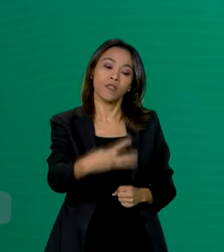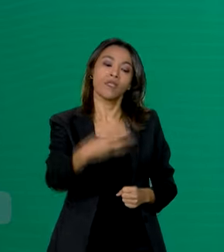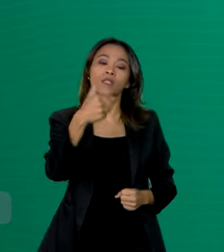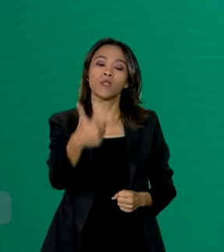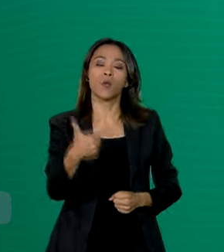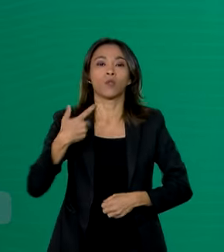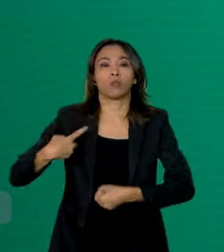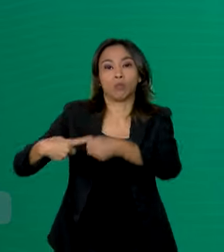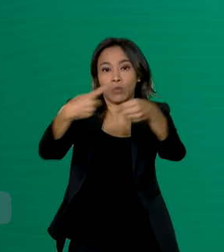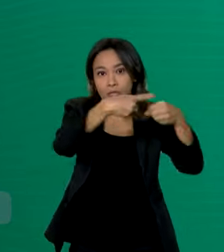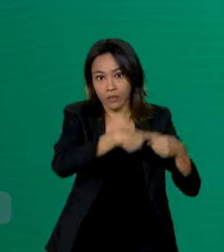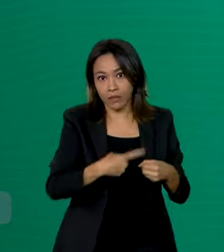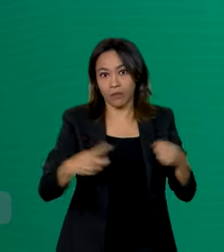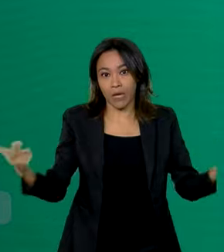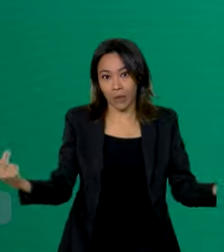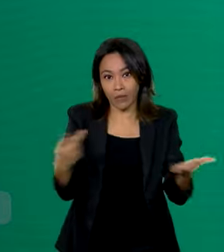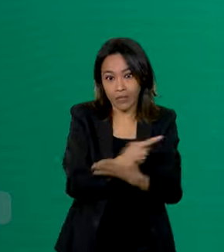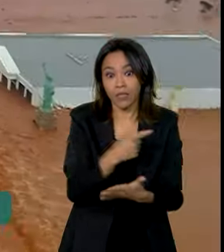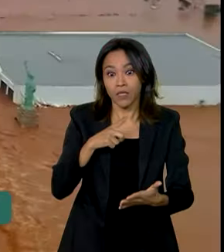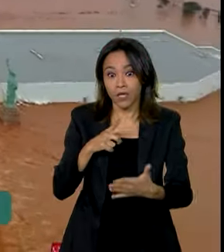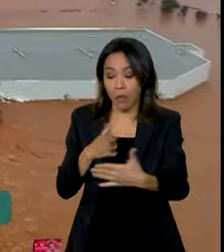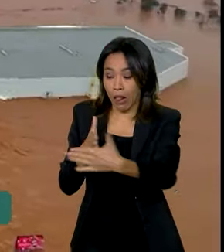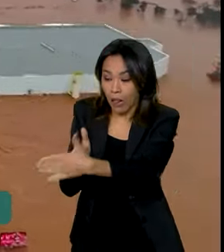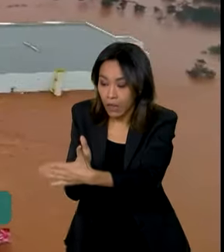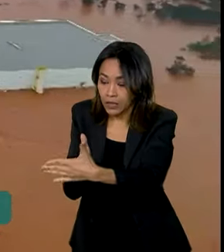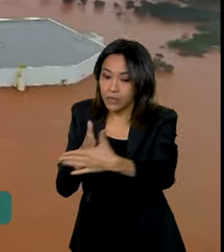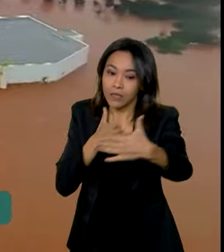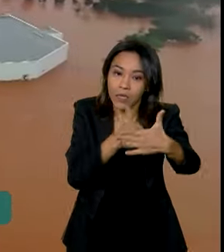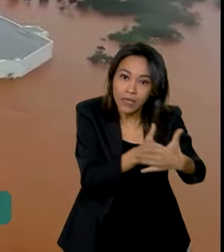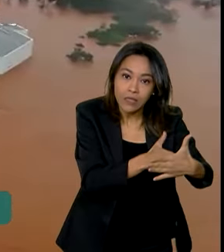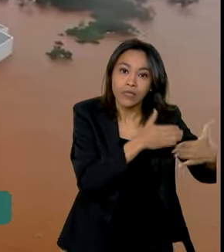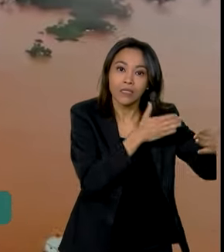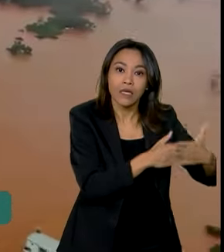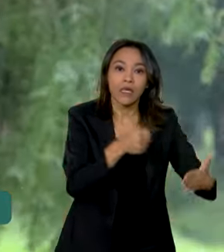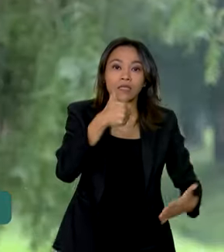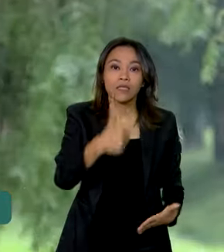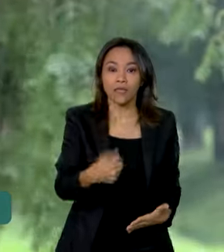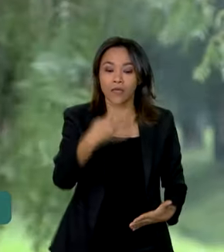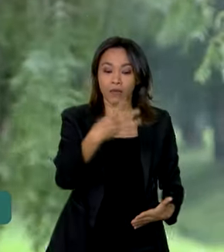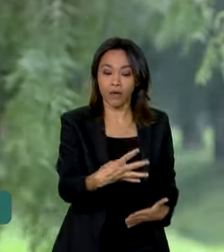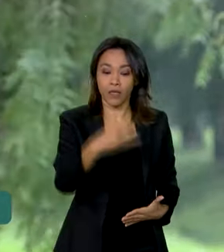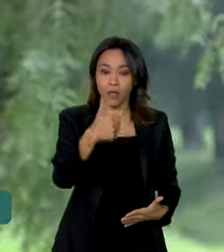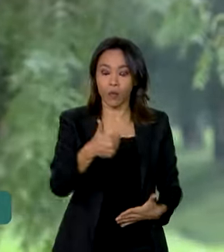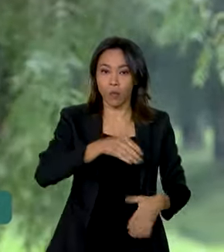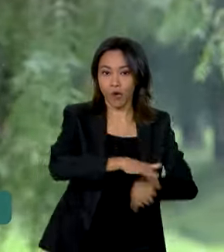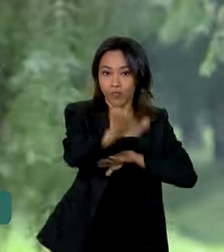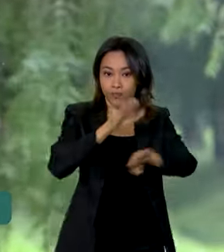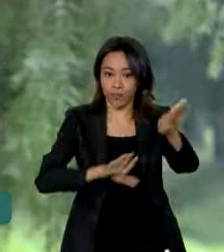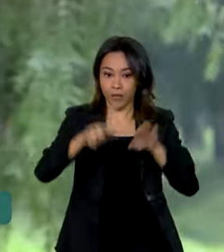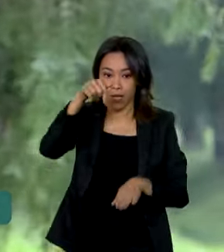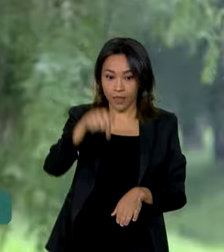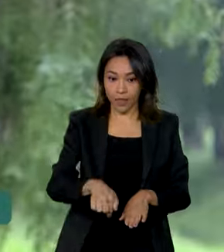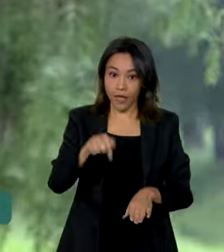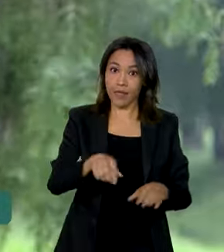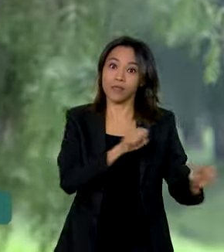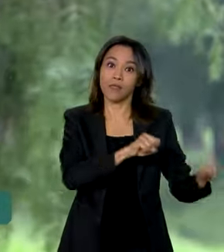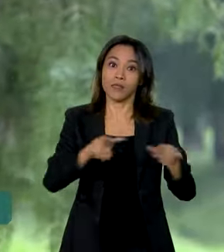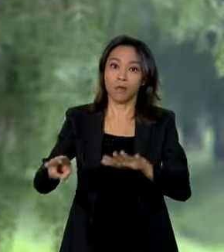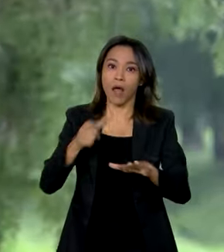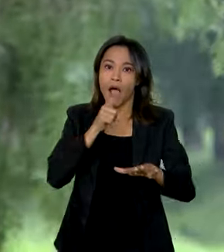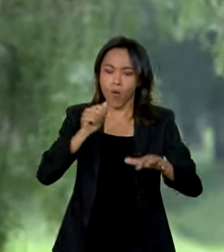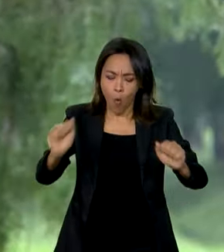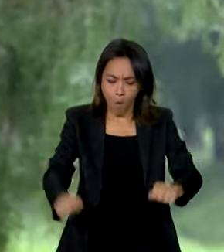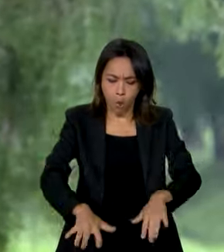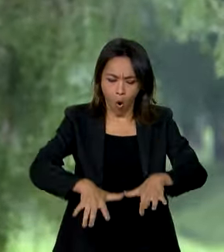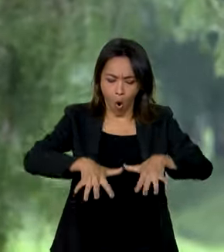afetados e há trechos interditados em 141 rodovias. Nesta semana, o volume de águas foi quatro